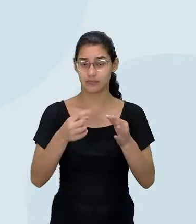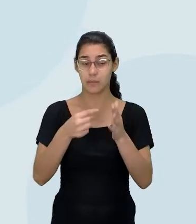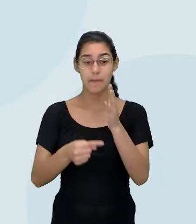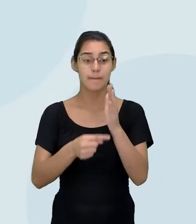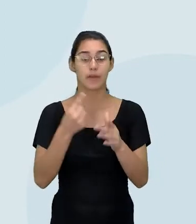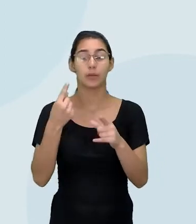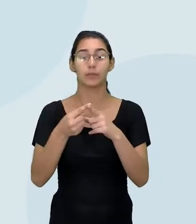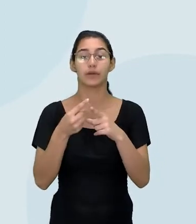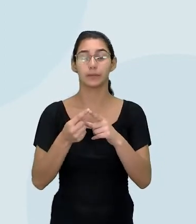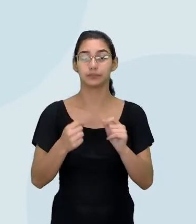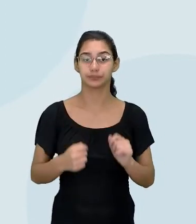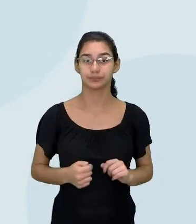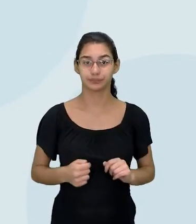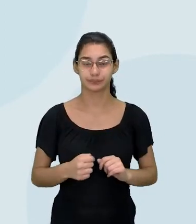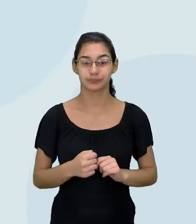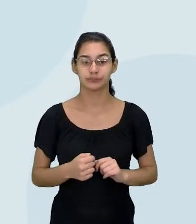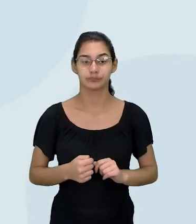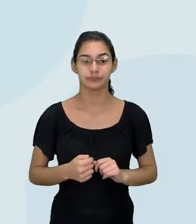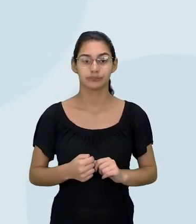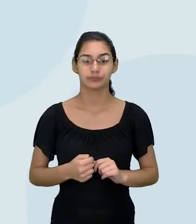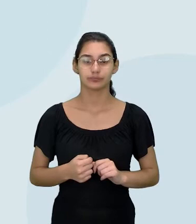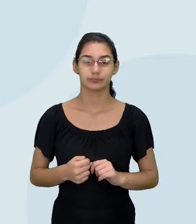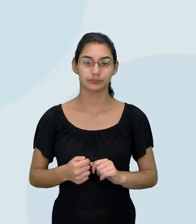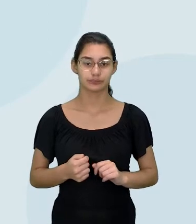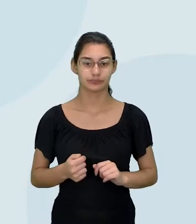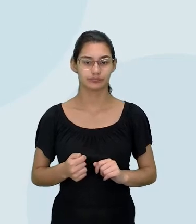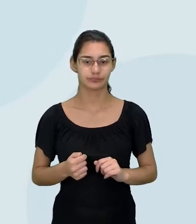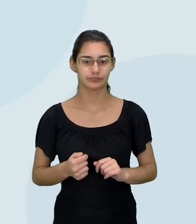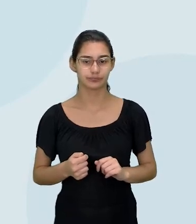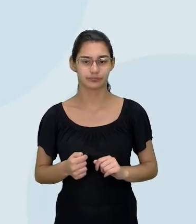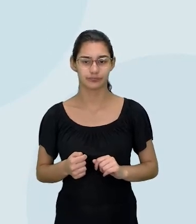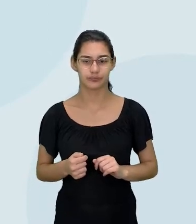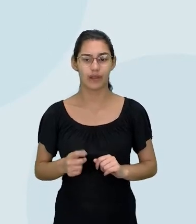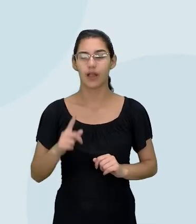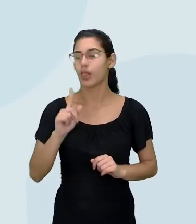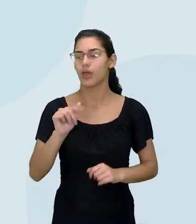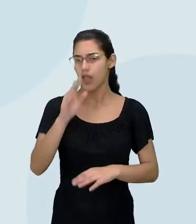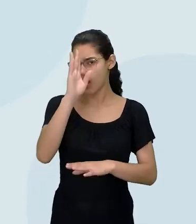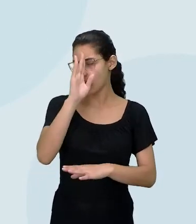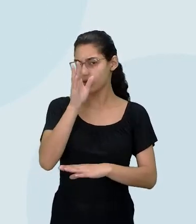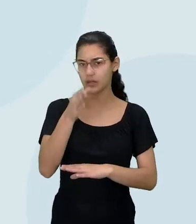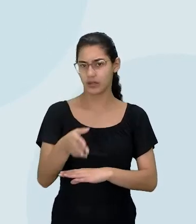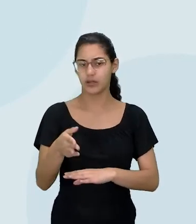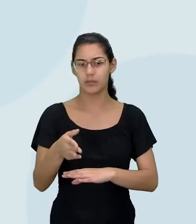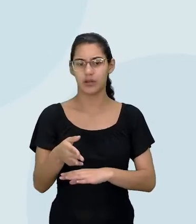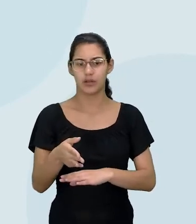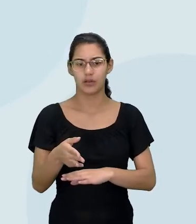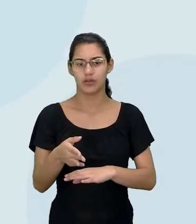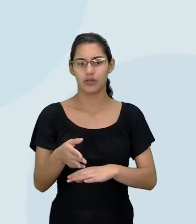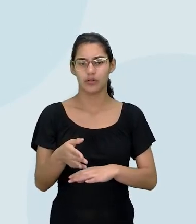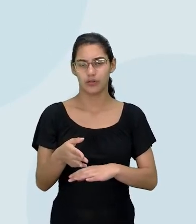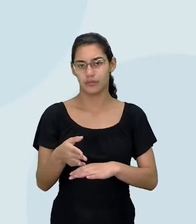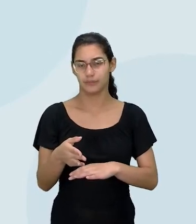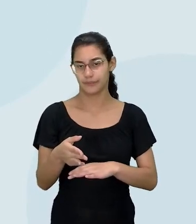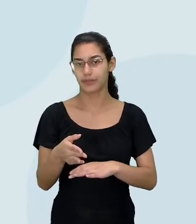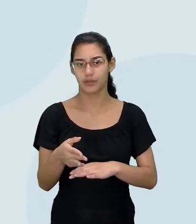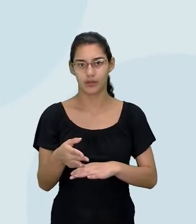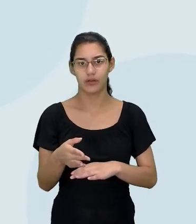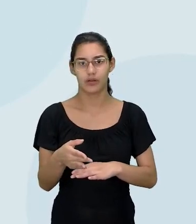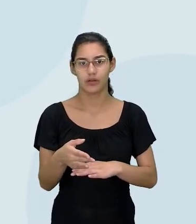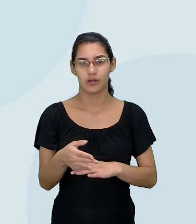Primeiro que a manipulação ela não é algo obrigatoriamente intencional ou maligno.